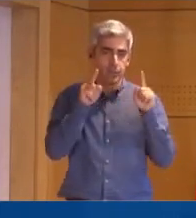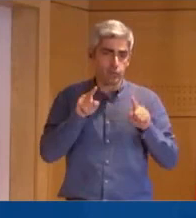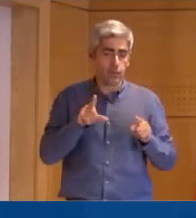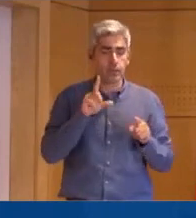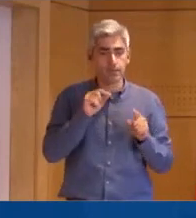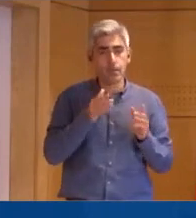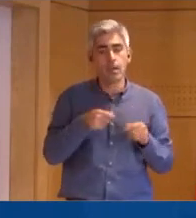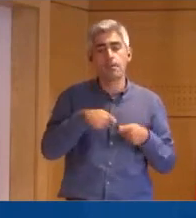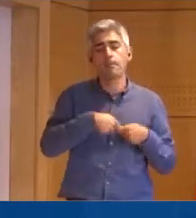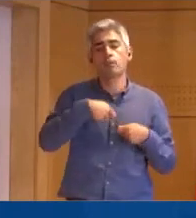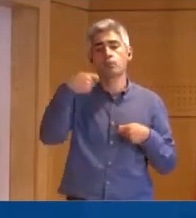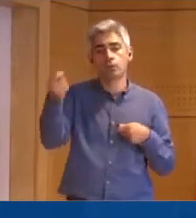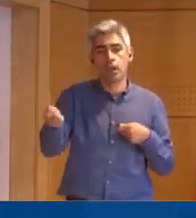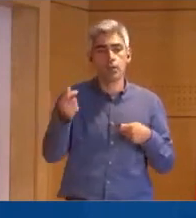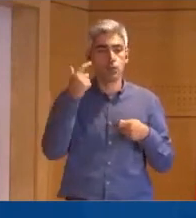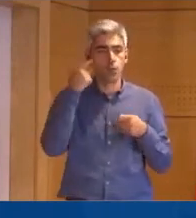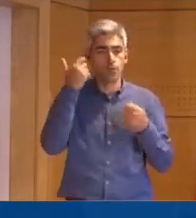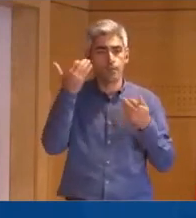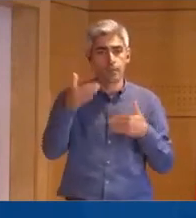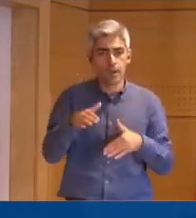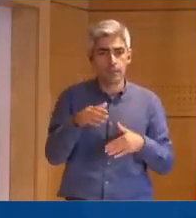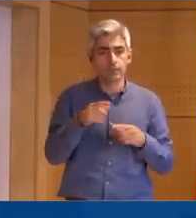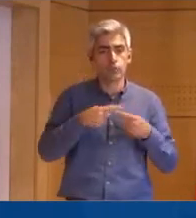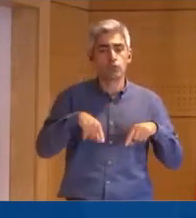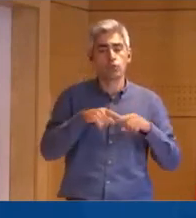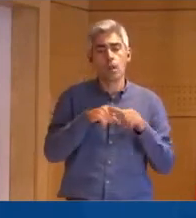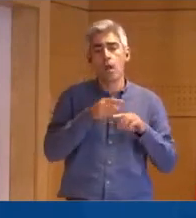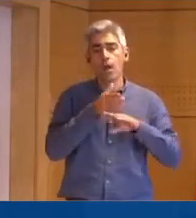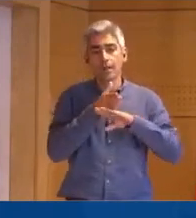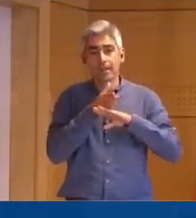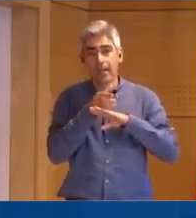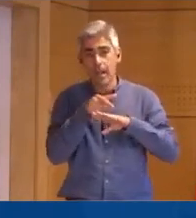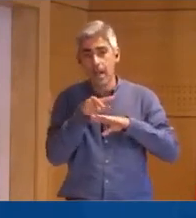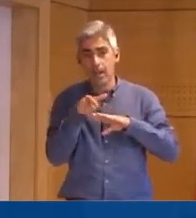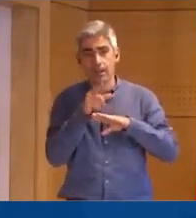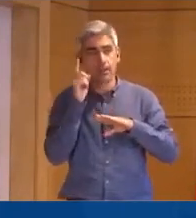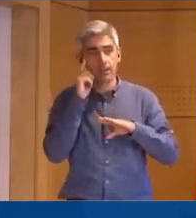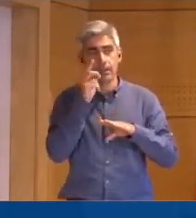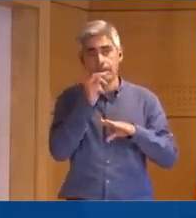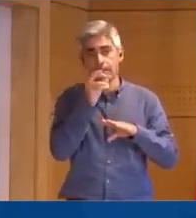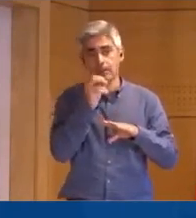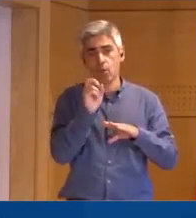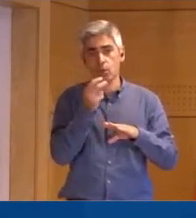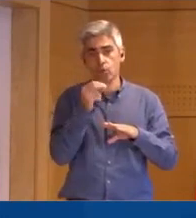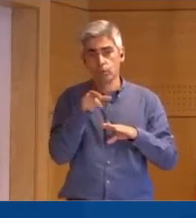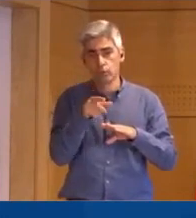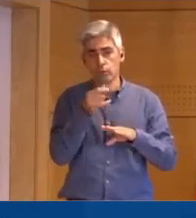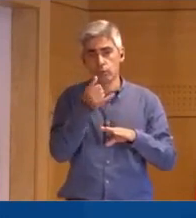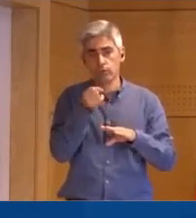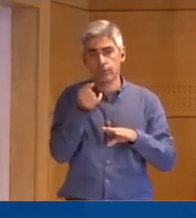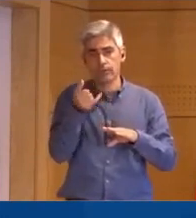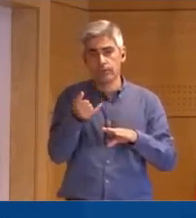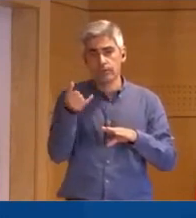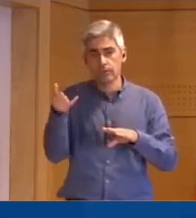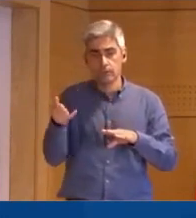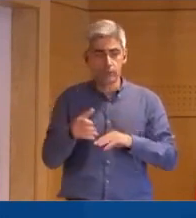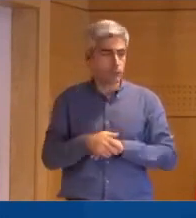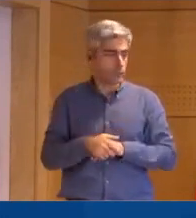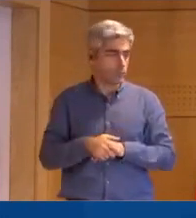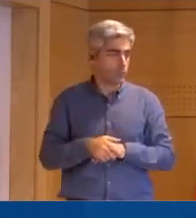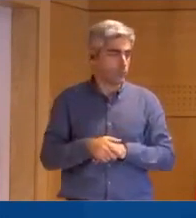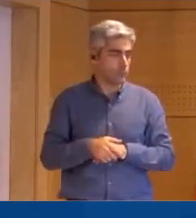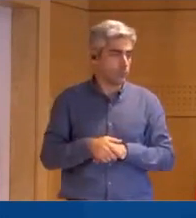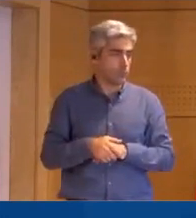É também prorrogado o prazo para a reunião intercalar, que será no dia 30 de outubro de 2022. E,